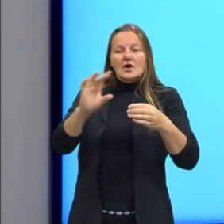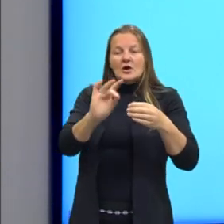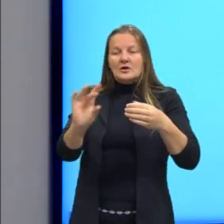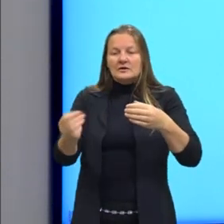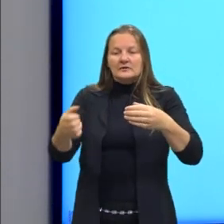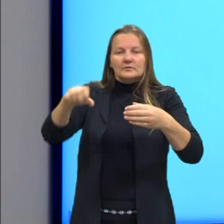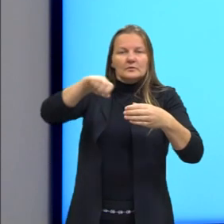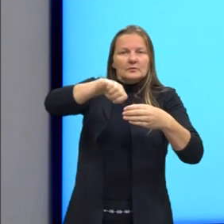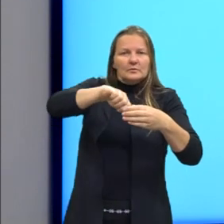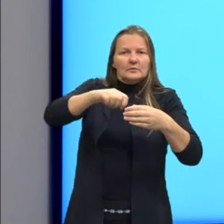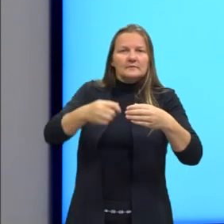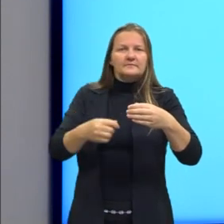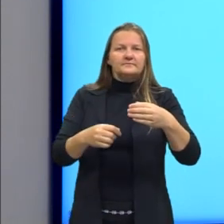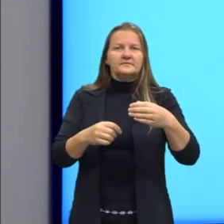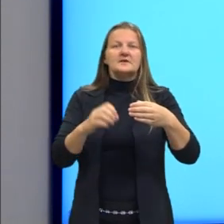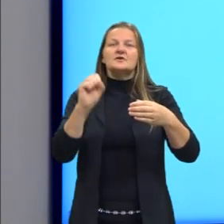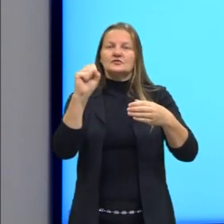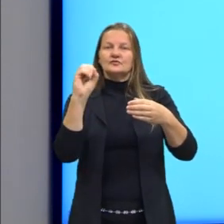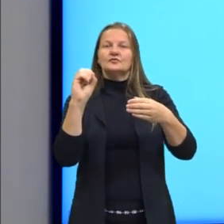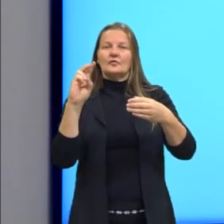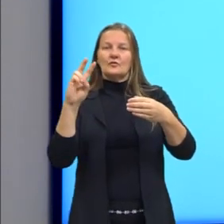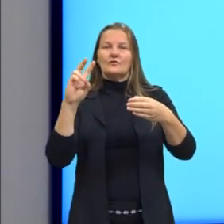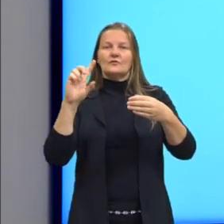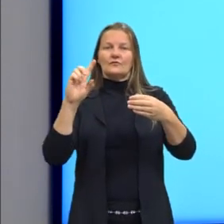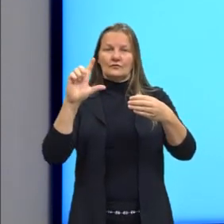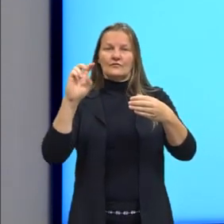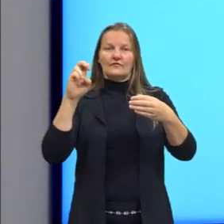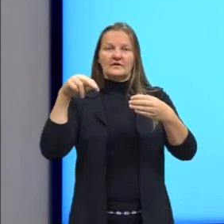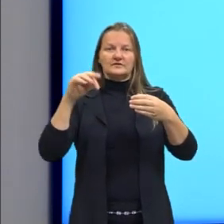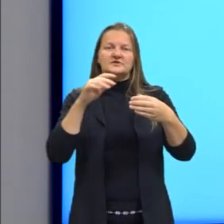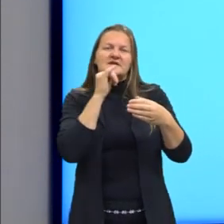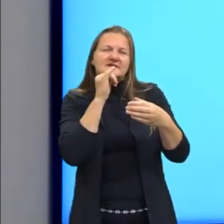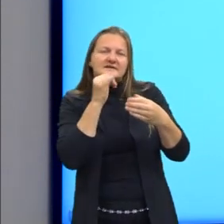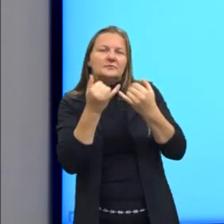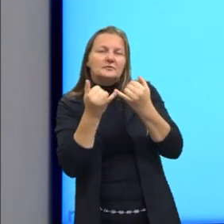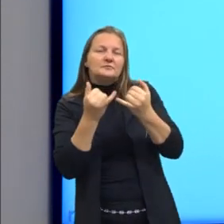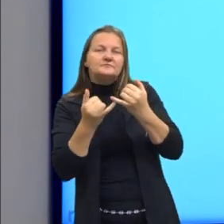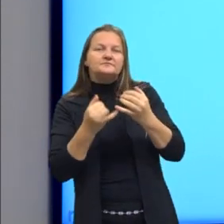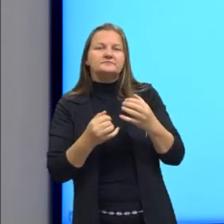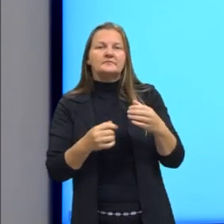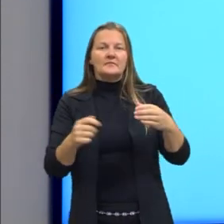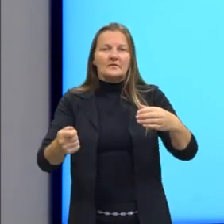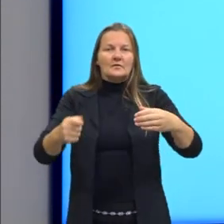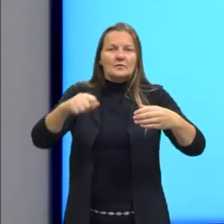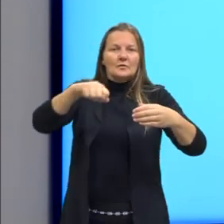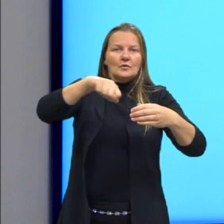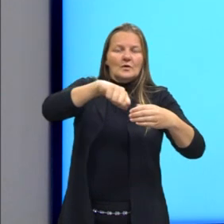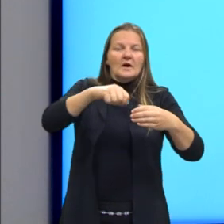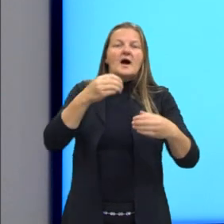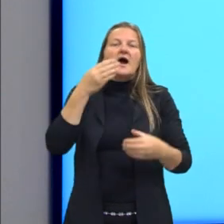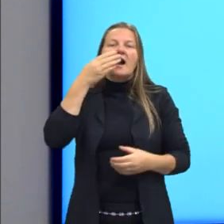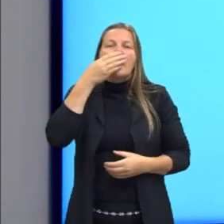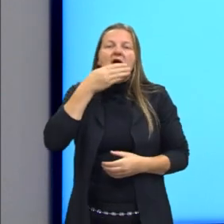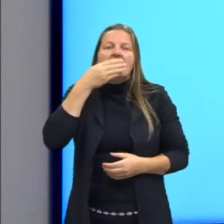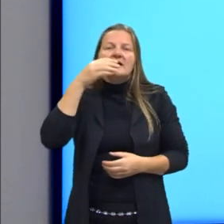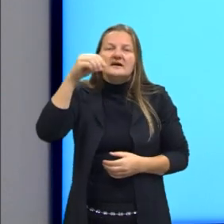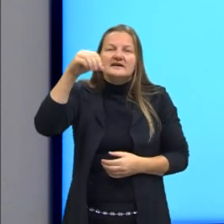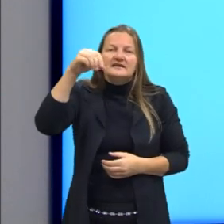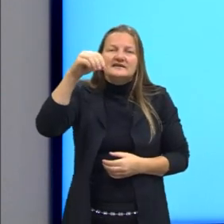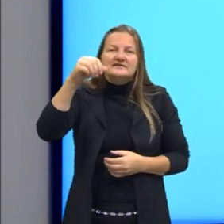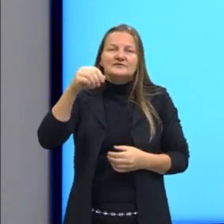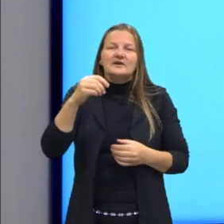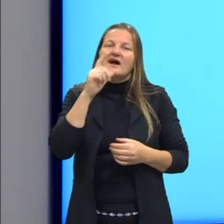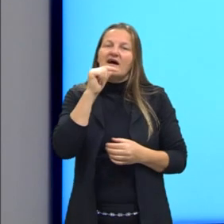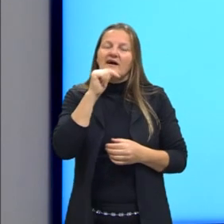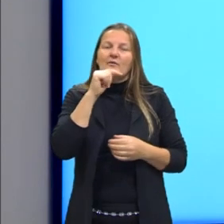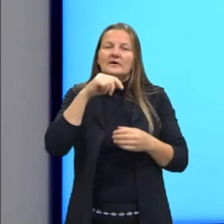ele, adicionado ao solvente. O exemplo é quando eu adiciono açúcar à água e a pressão de vapor